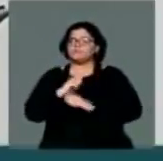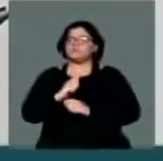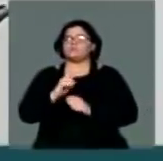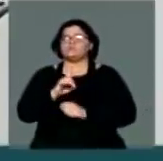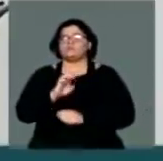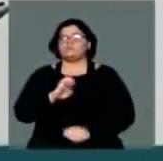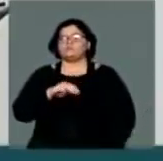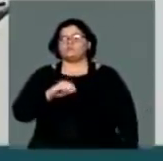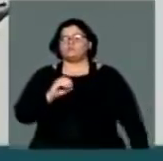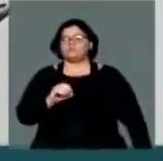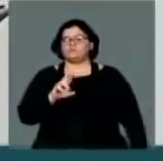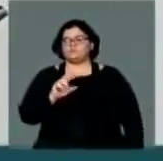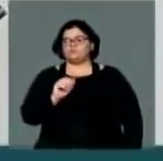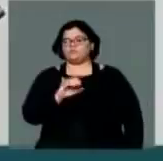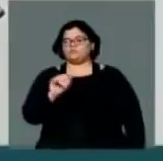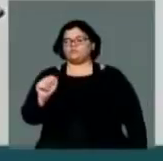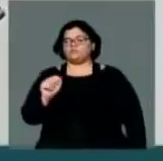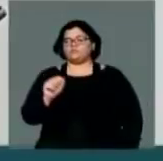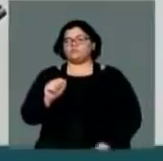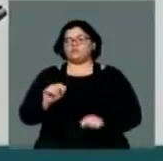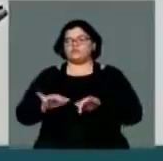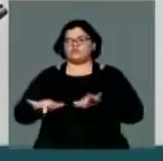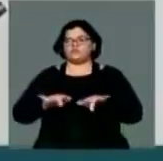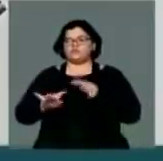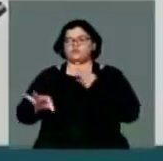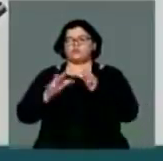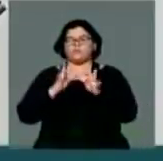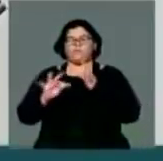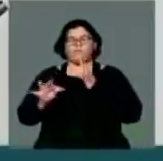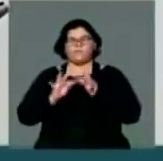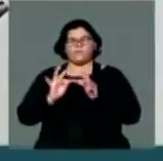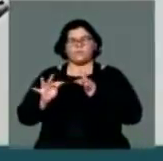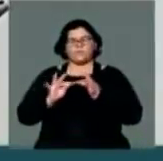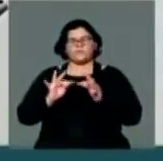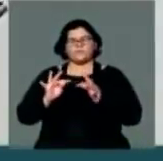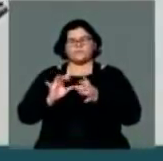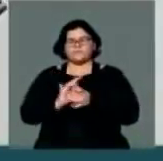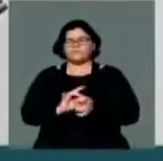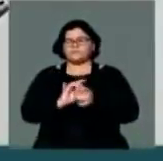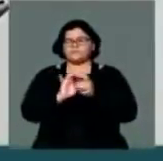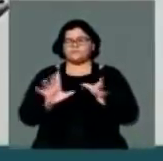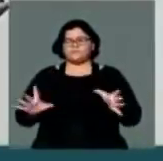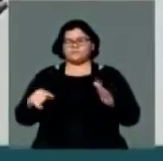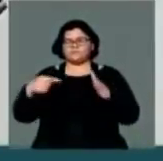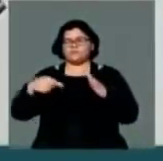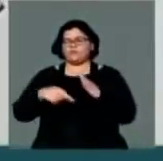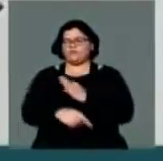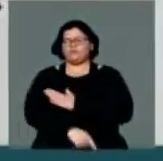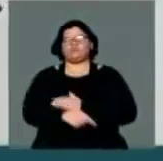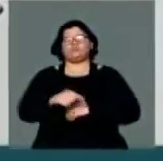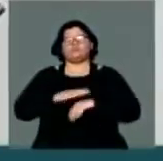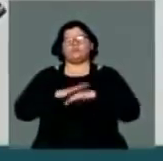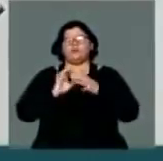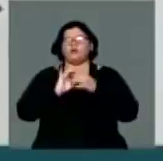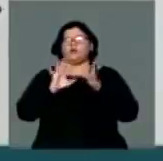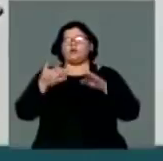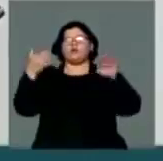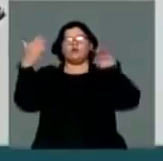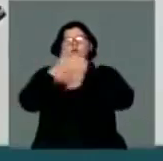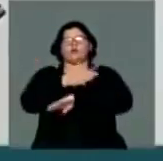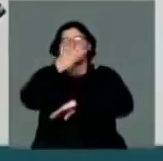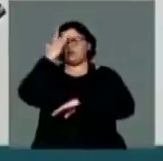democracia digital e das novas tecnologias de informação, que permitam profunda democratização do acesso à informação e ao conhecimento,